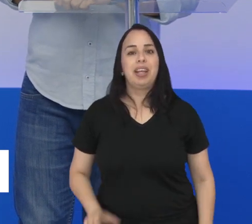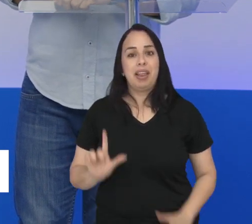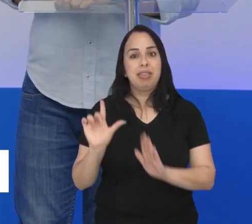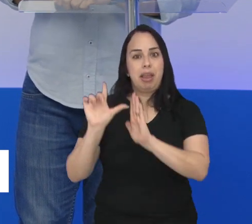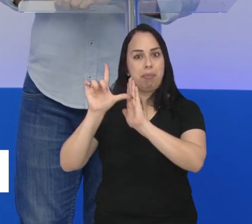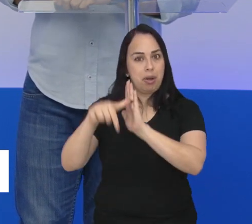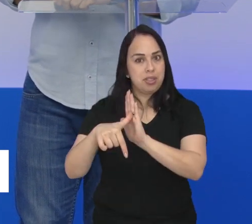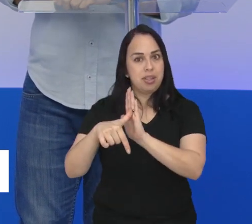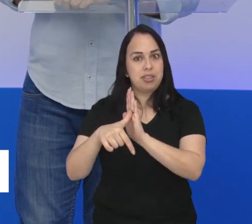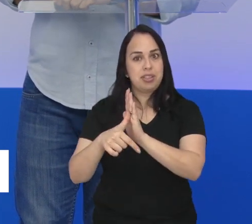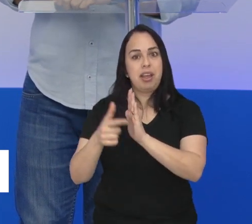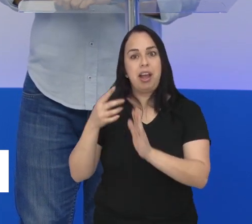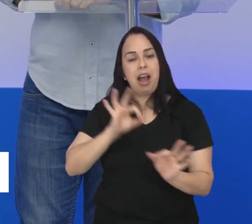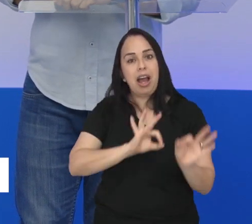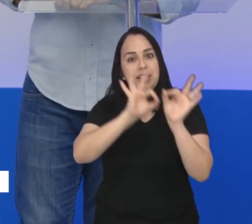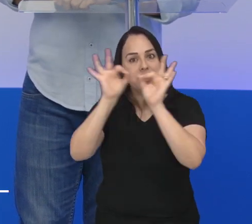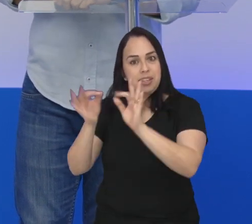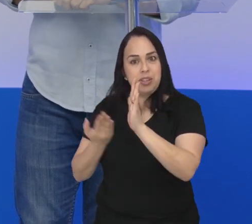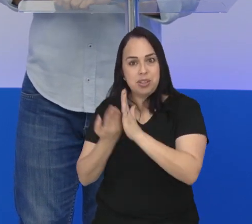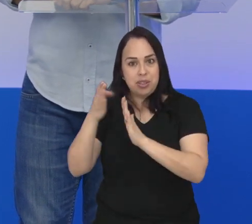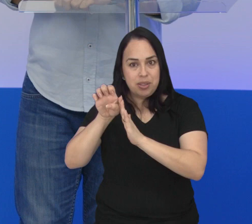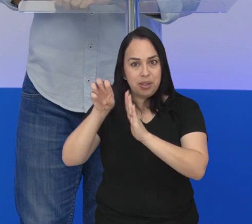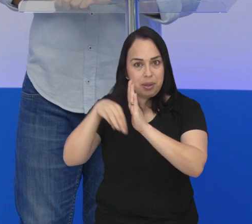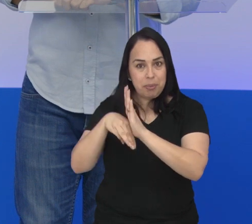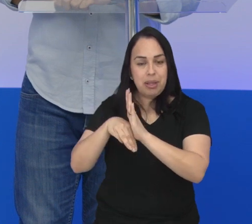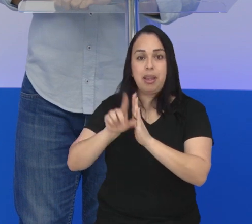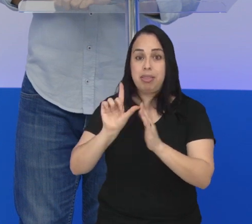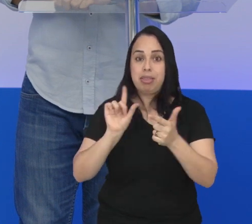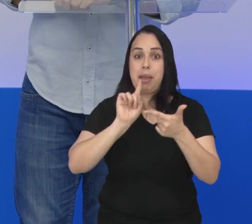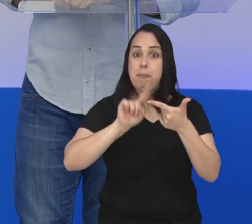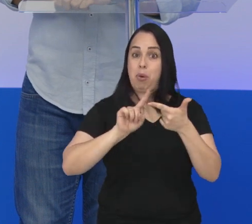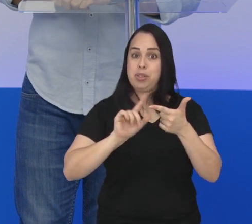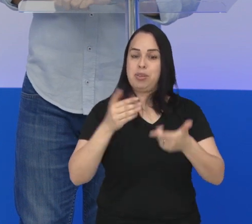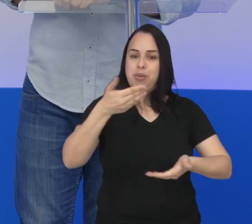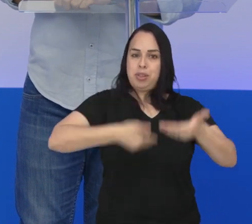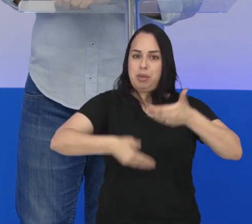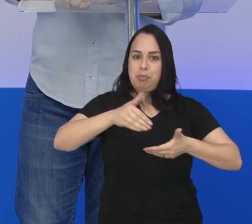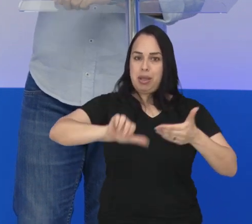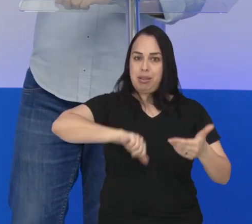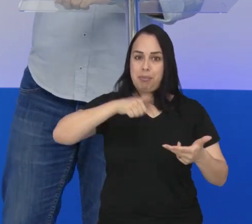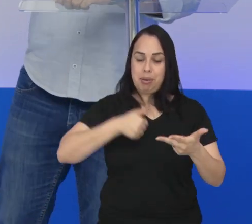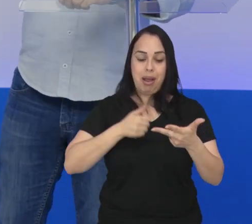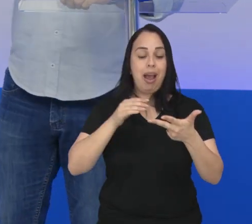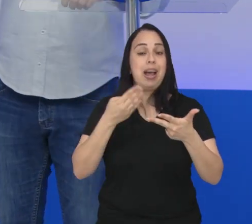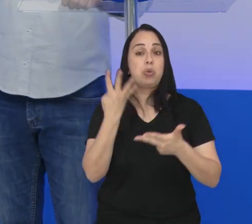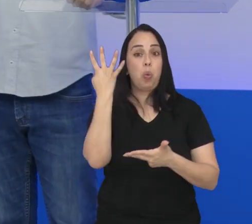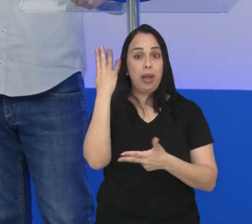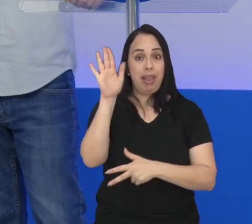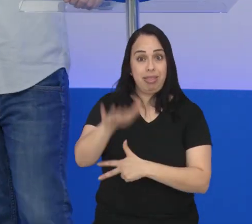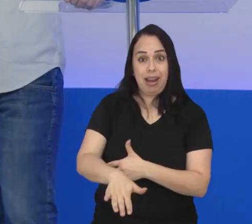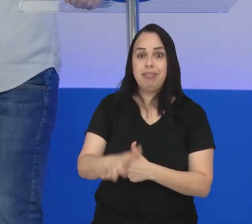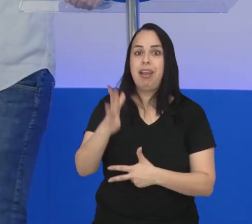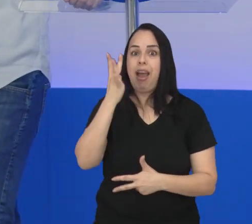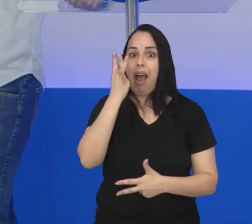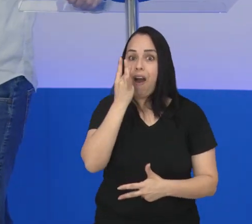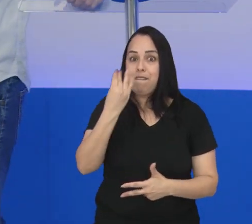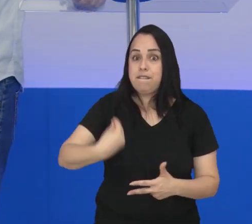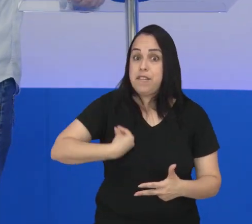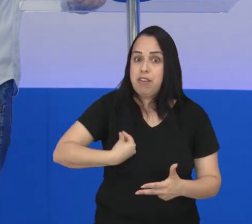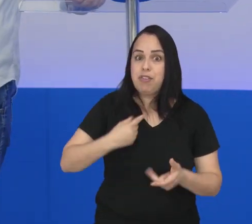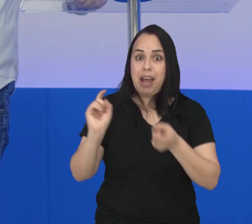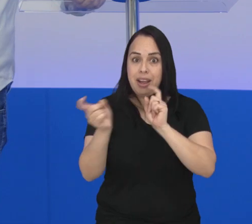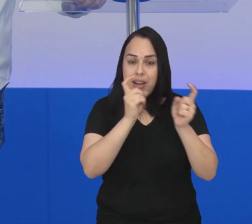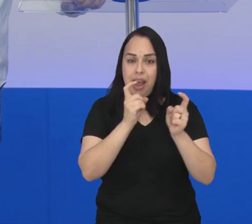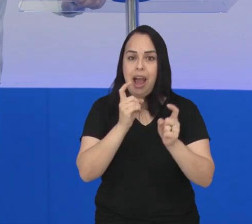equipe. A seguir, vocês ficam com Estação Mercado e logo depois o programa de Bem Com Você às quatro tem transmissão ao vivo da